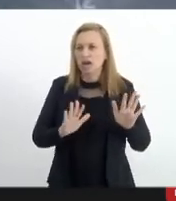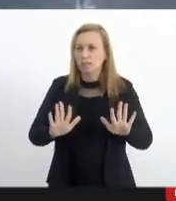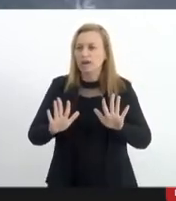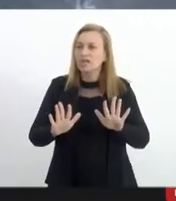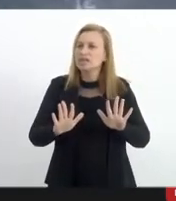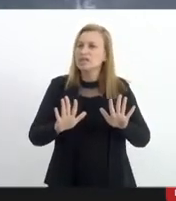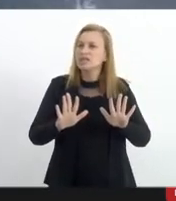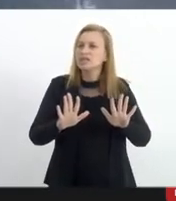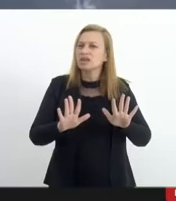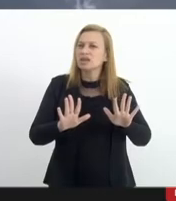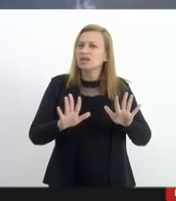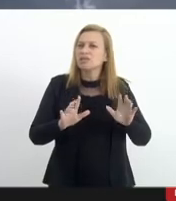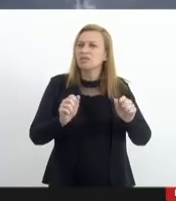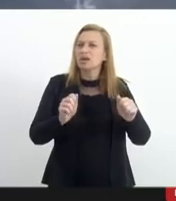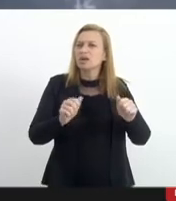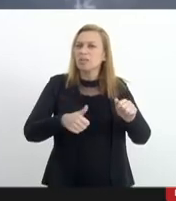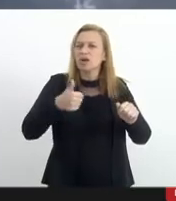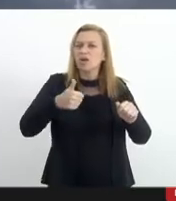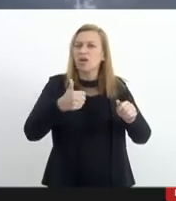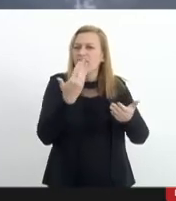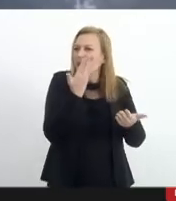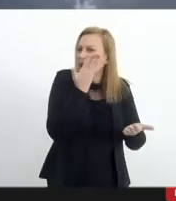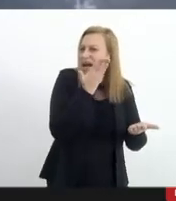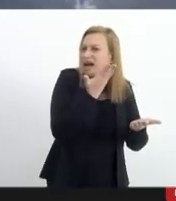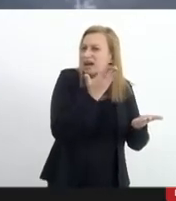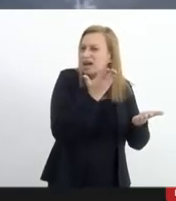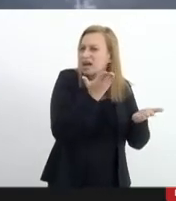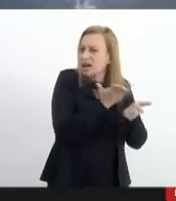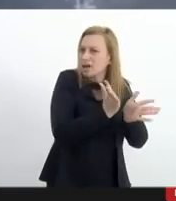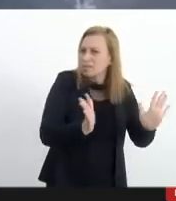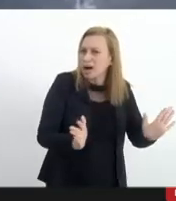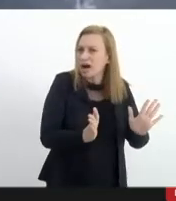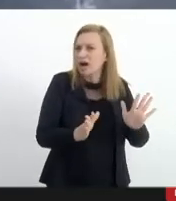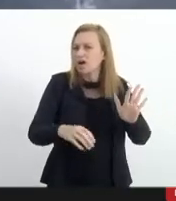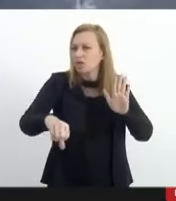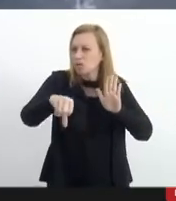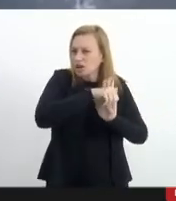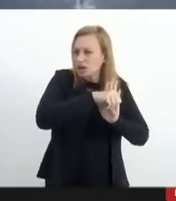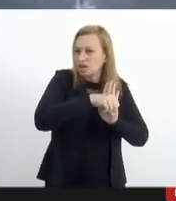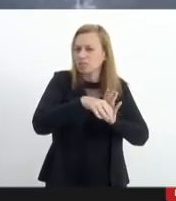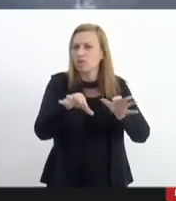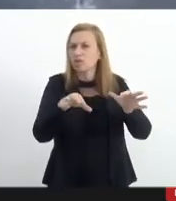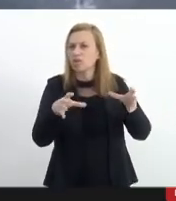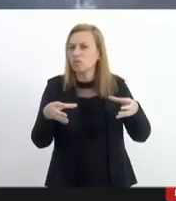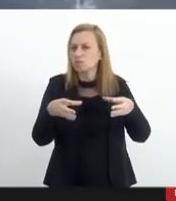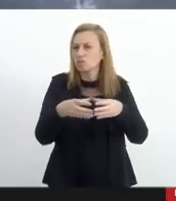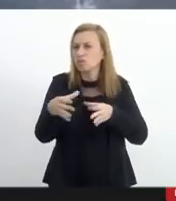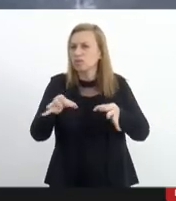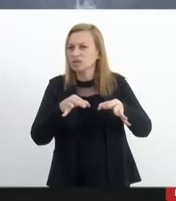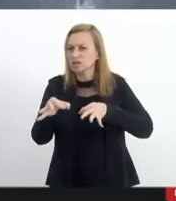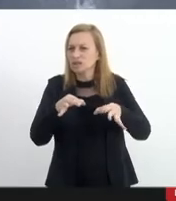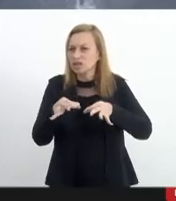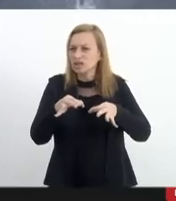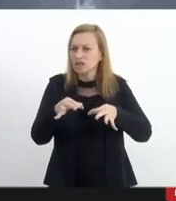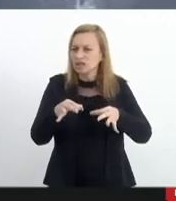efetivo para a gente acabar com o crime organizado que recruta diariamente a nossa juventude